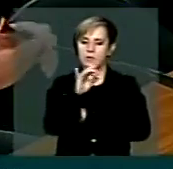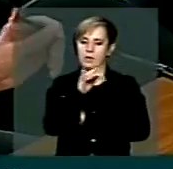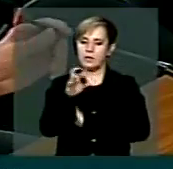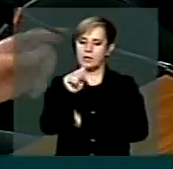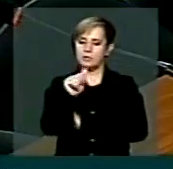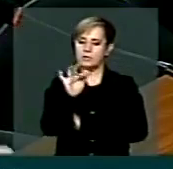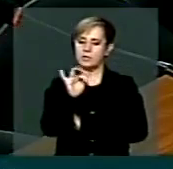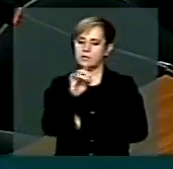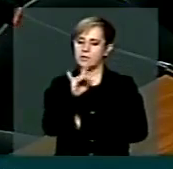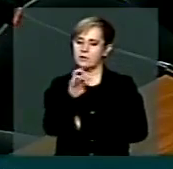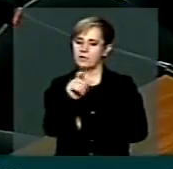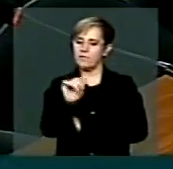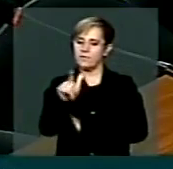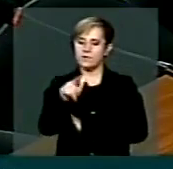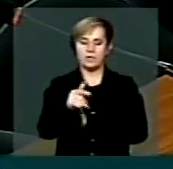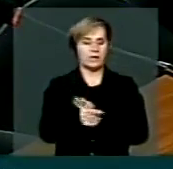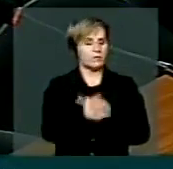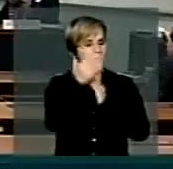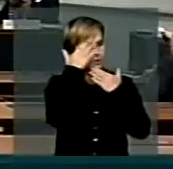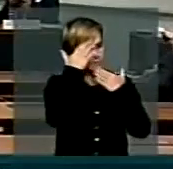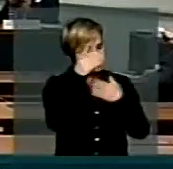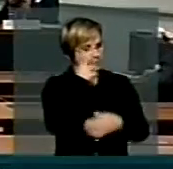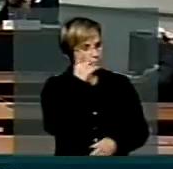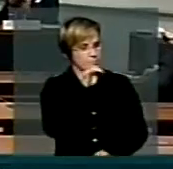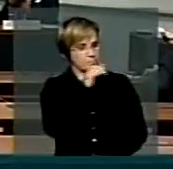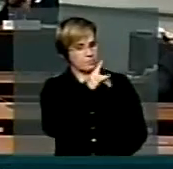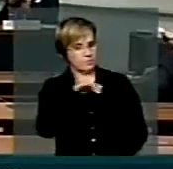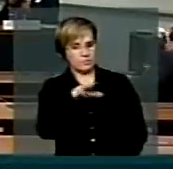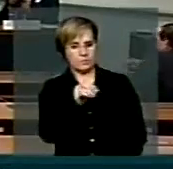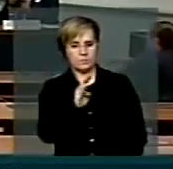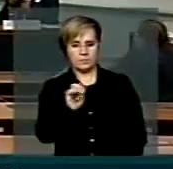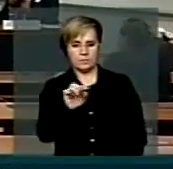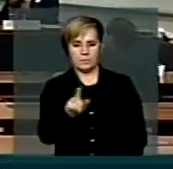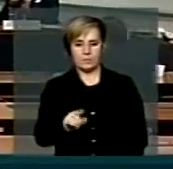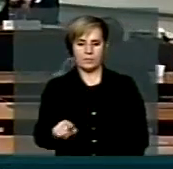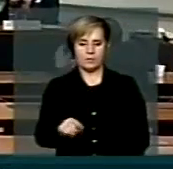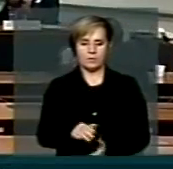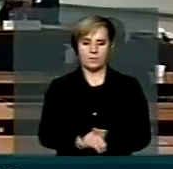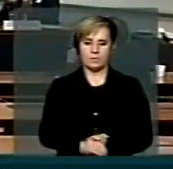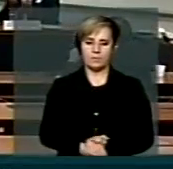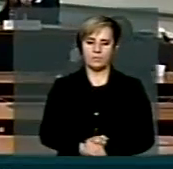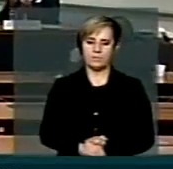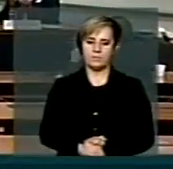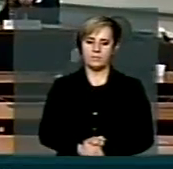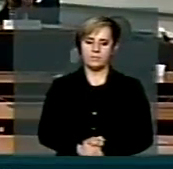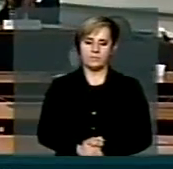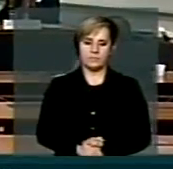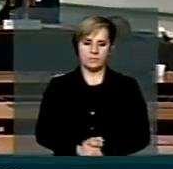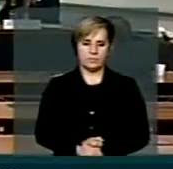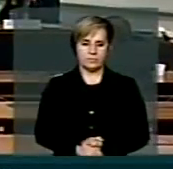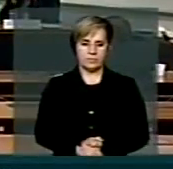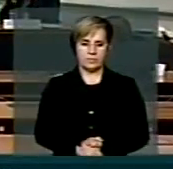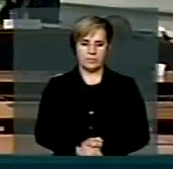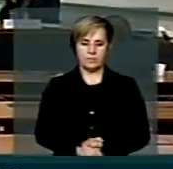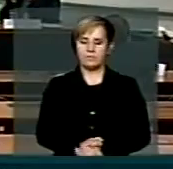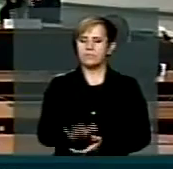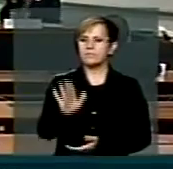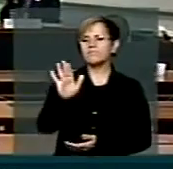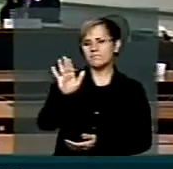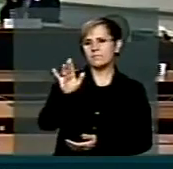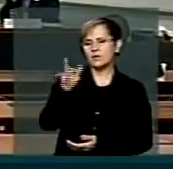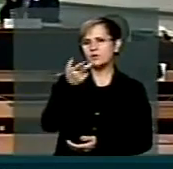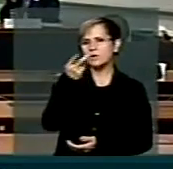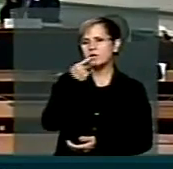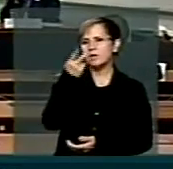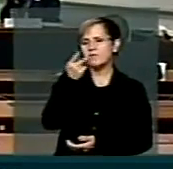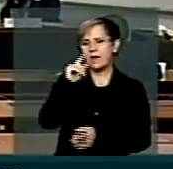Obrigado, deputado Edinho Bezzi, muito obrigado. Mais uma intervenção de Deputado, eu apenas gostaria de fazer